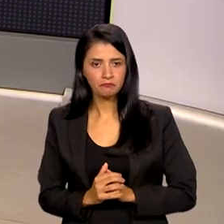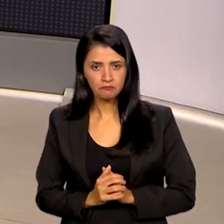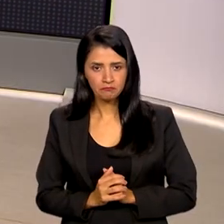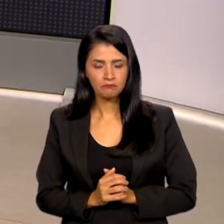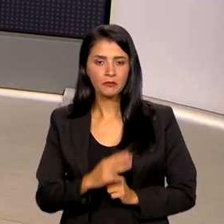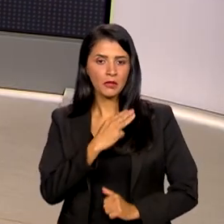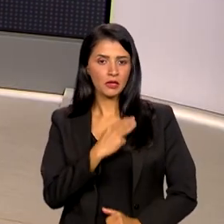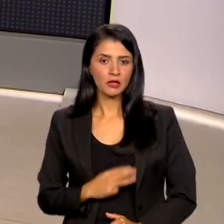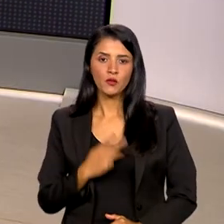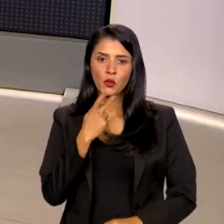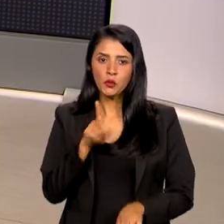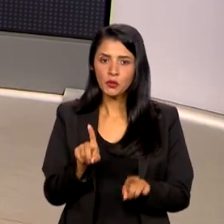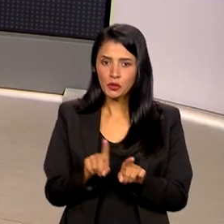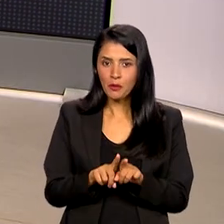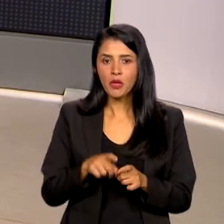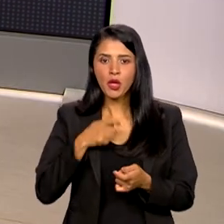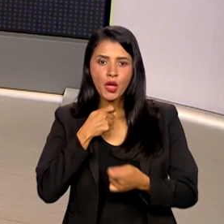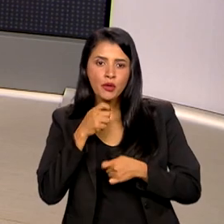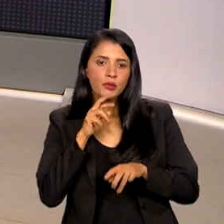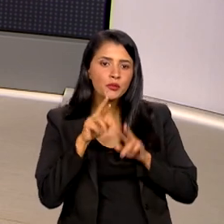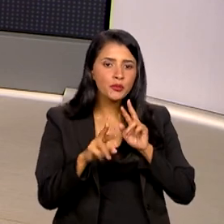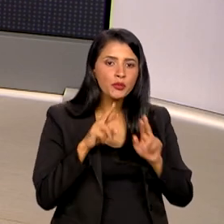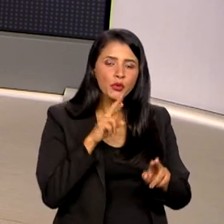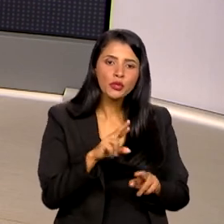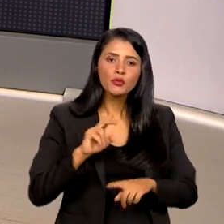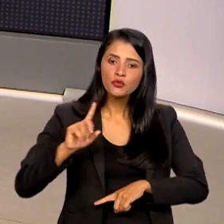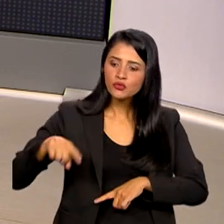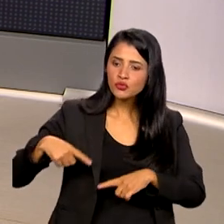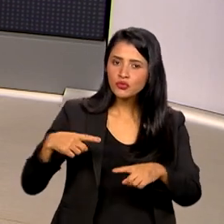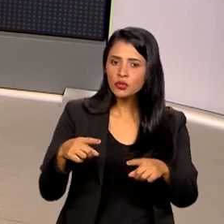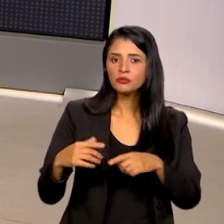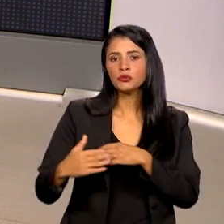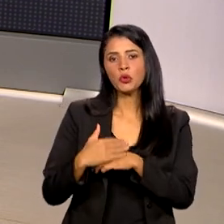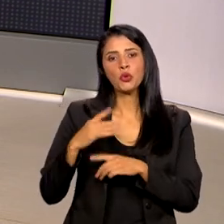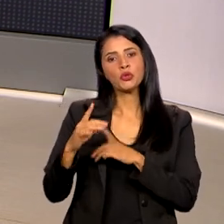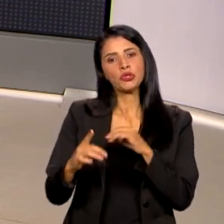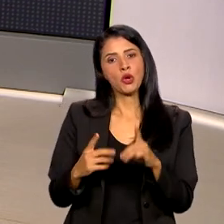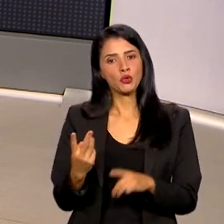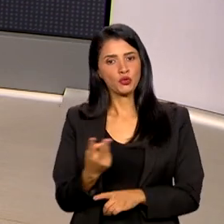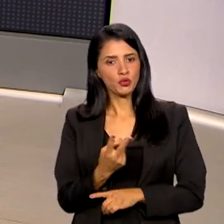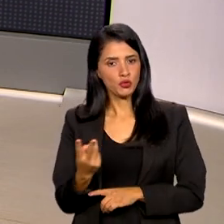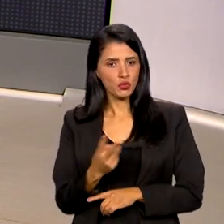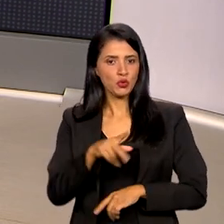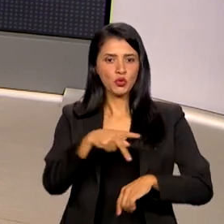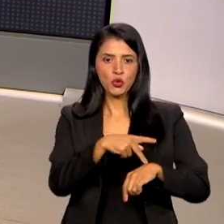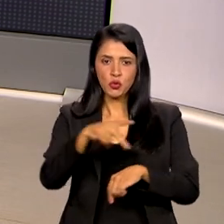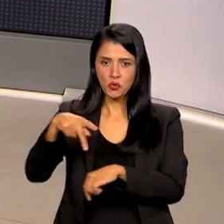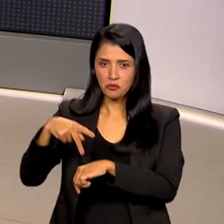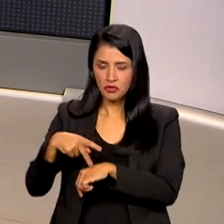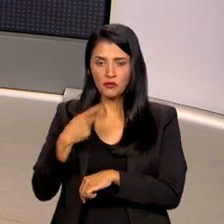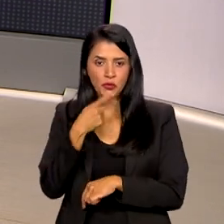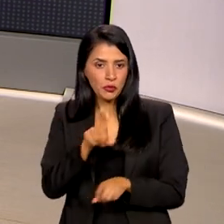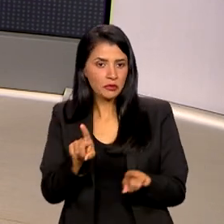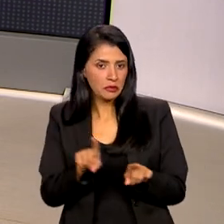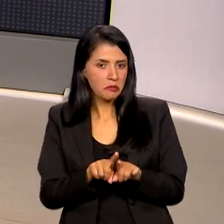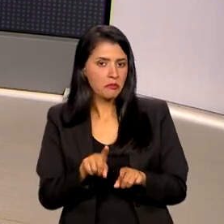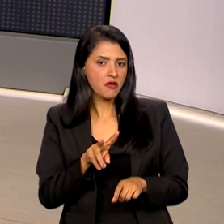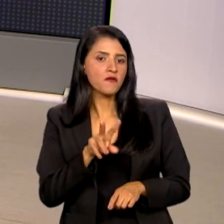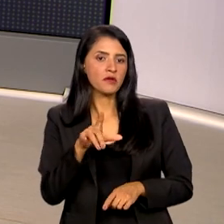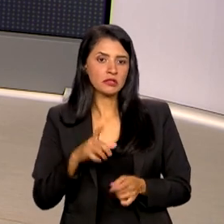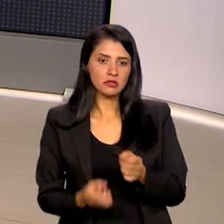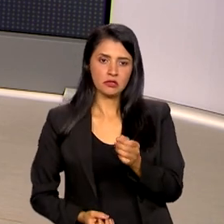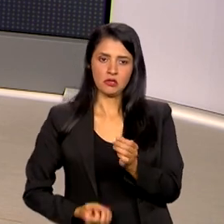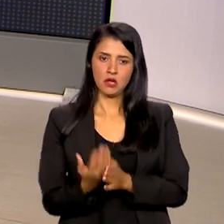ministra ainda falou aos jornalistas sobre os avanços no diálogo entre os dois países e adiantou que vai ser